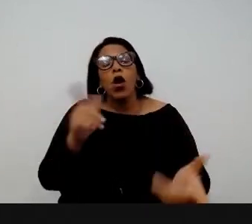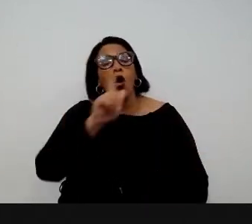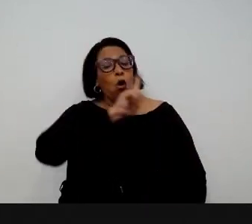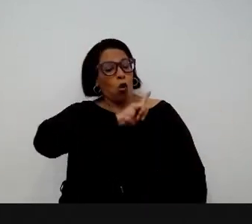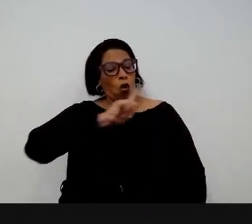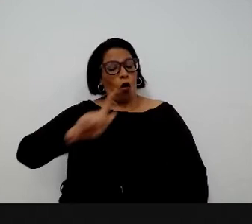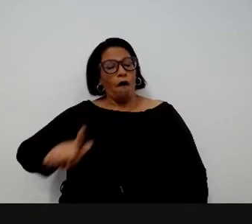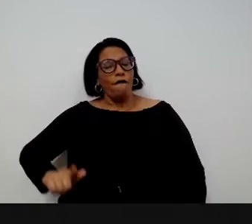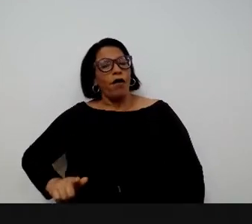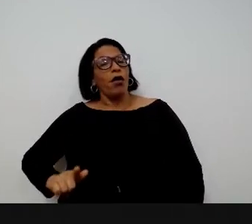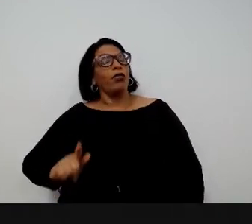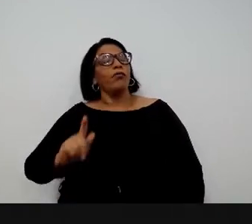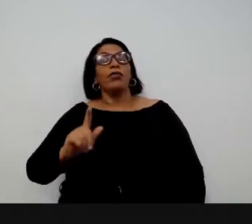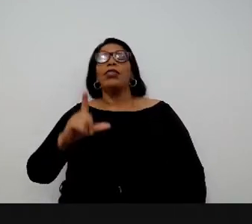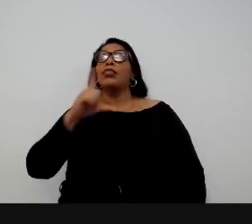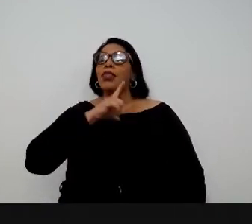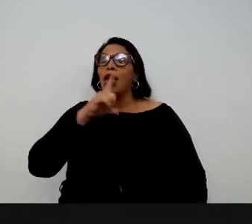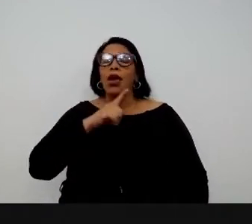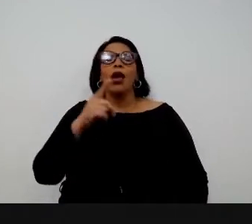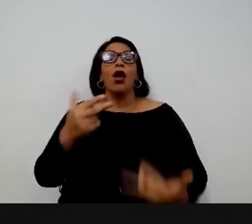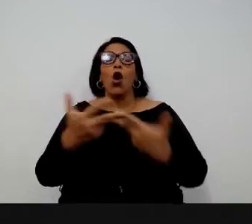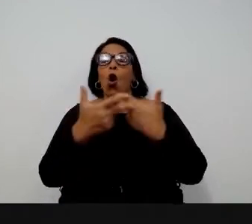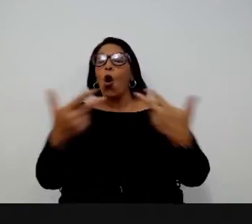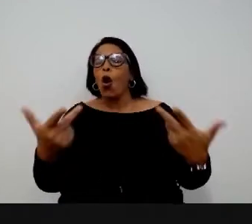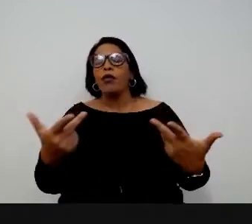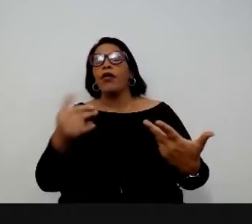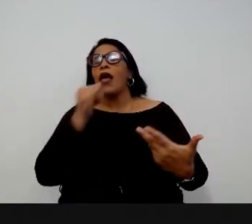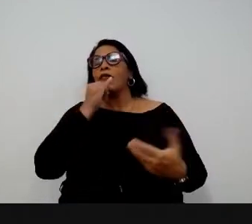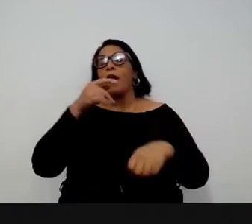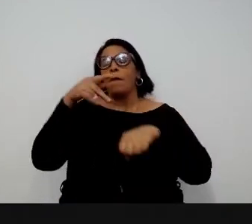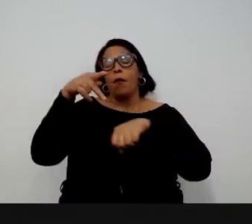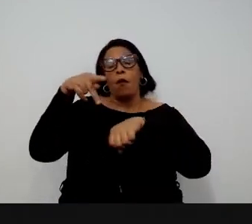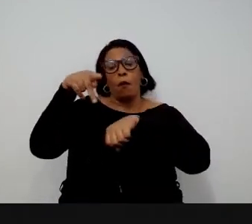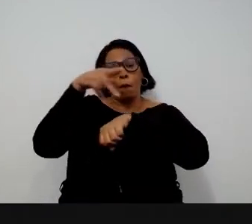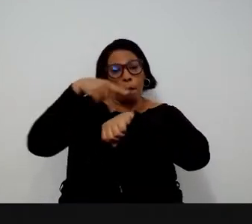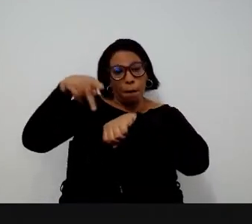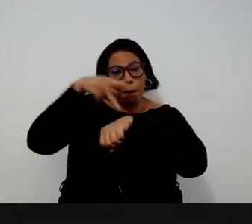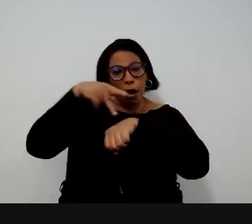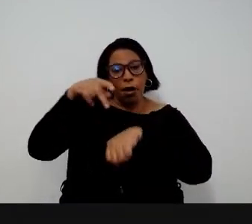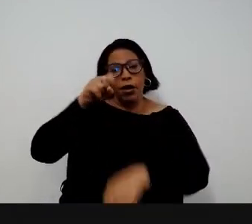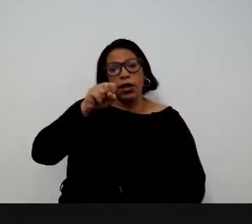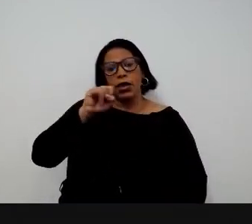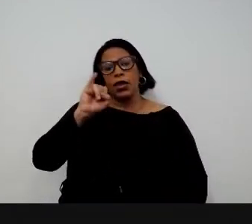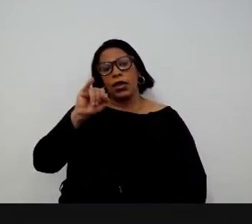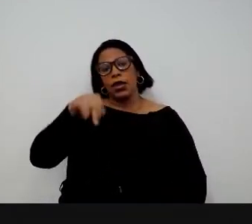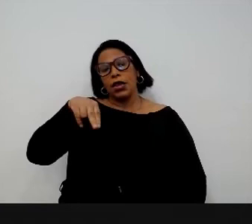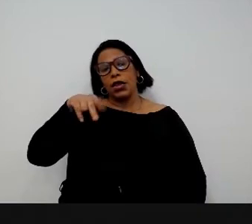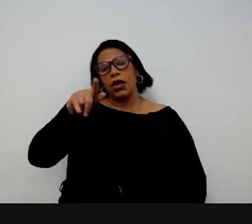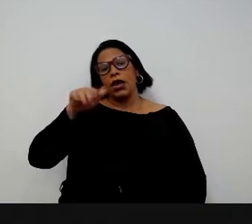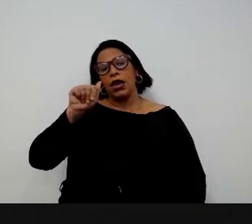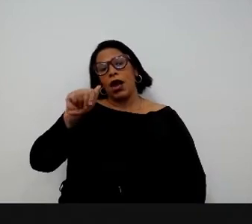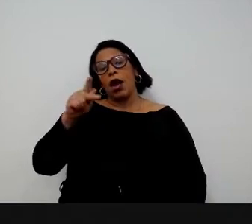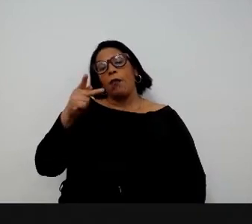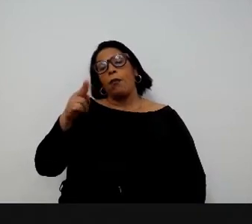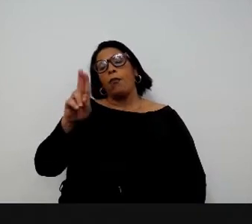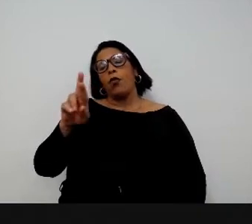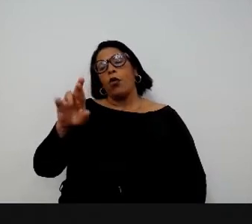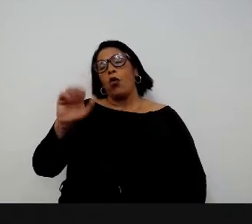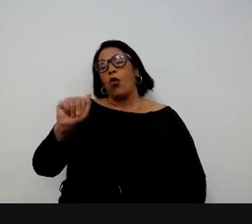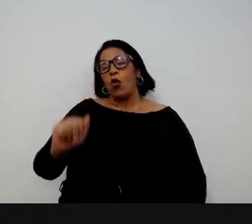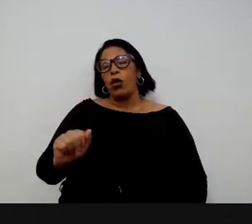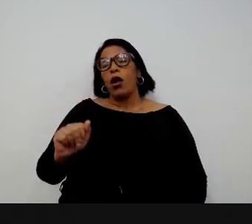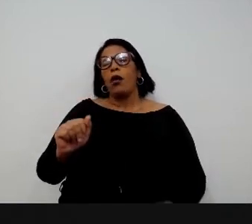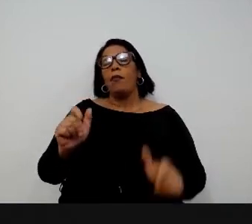Governos fazem isso de formas incríveis. O governo de Singapura, tudo bem, Singapura é uma cidade-estado, tem, acho que, 3 e 5 milhões de